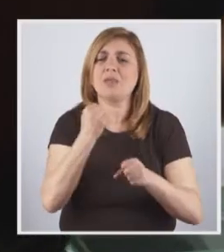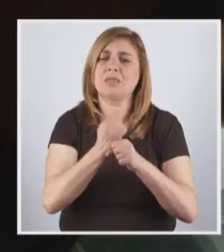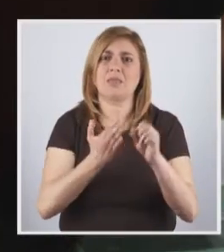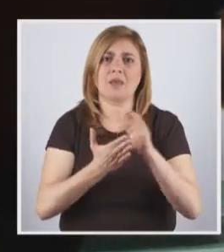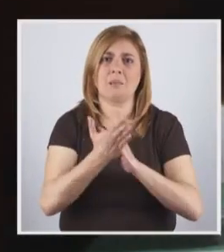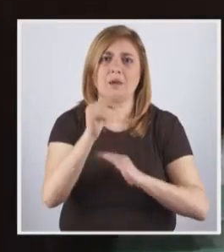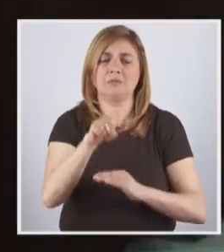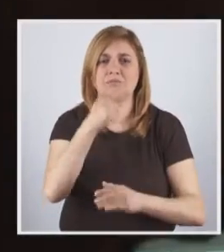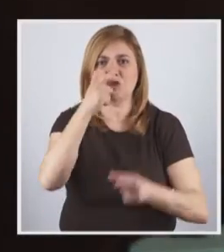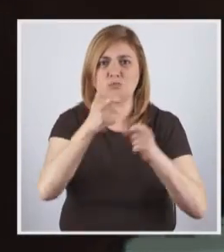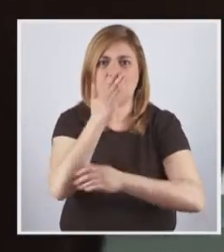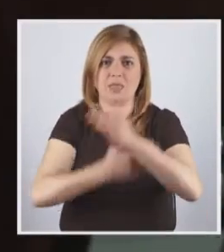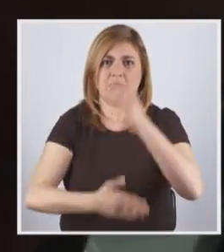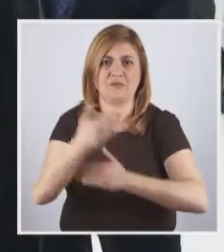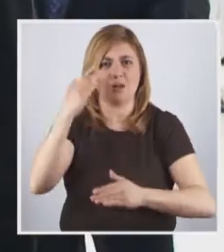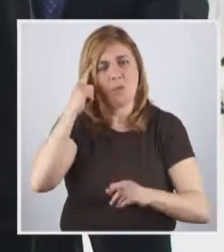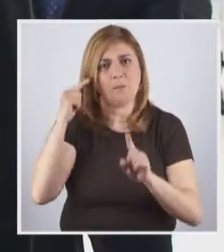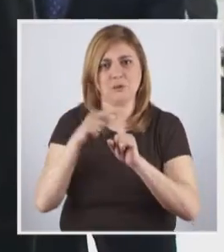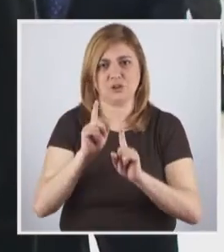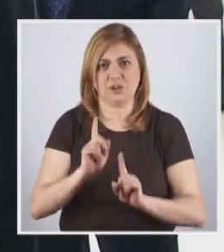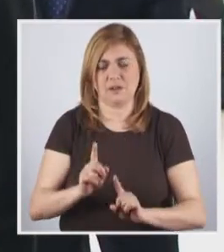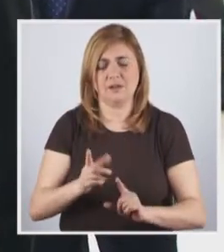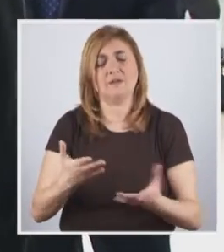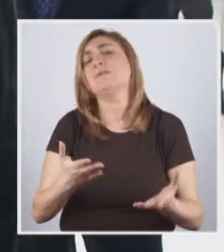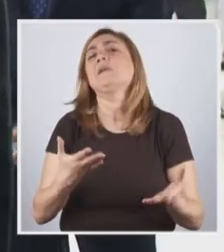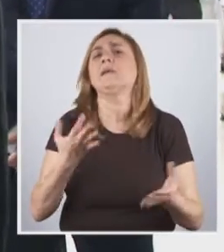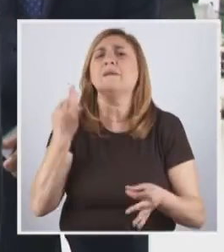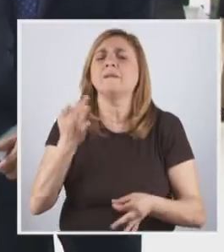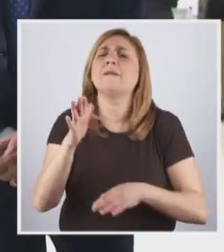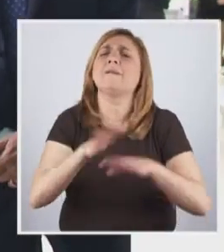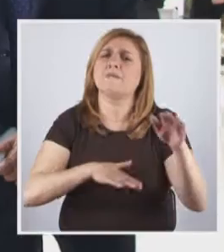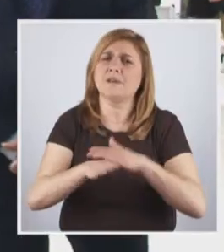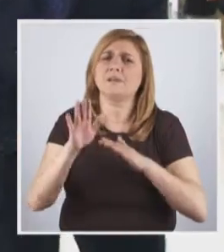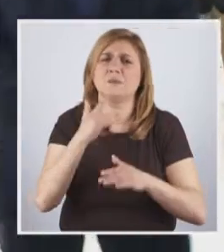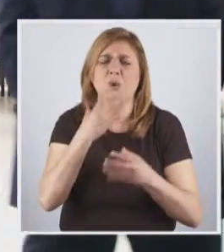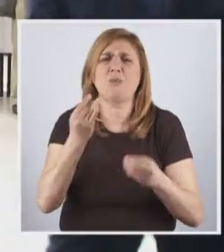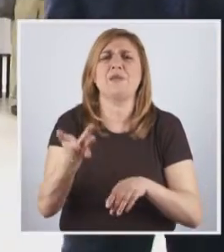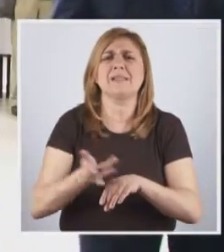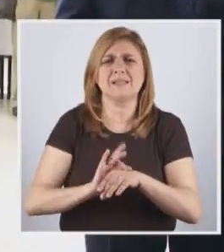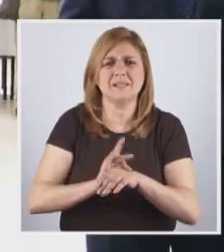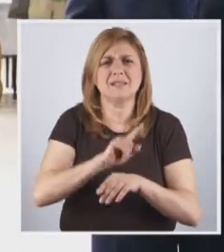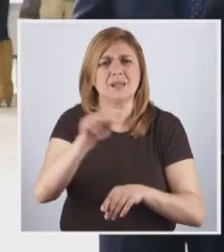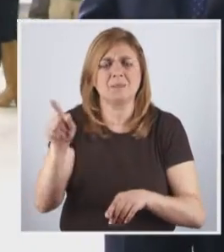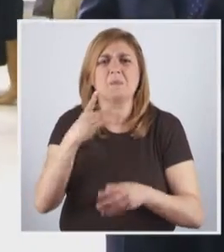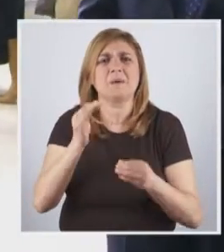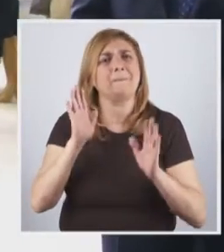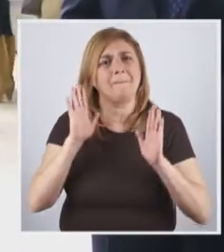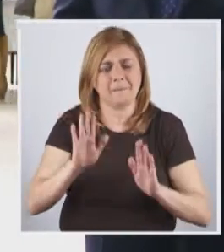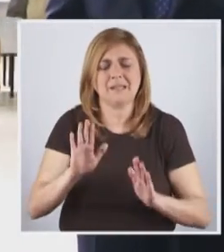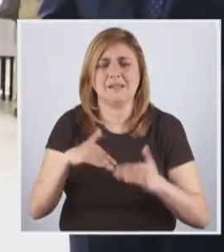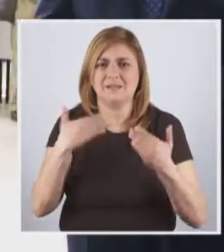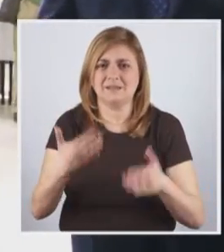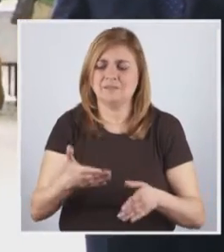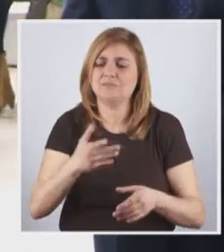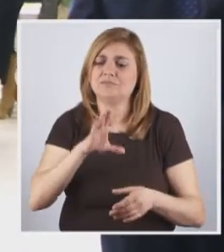empregabilidade das pessoas com deficiência. Temos mesmo que fazer muita sensibilização, temos que